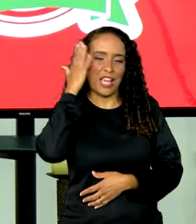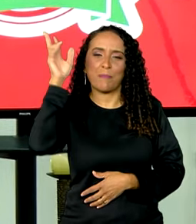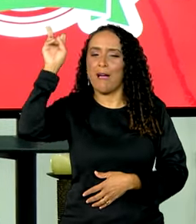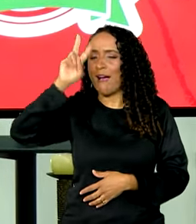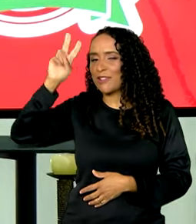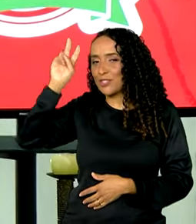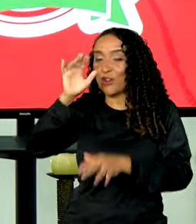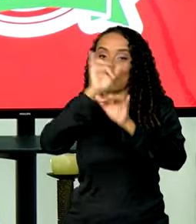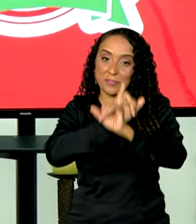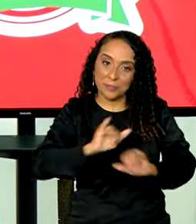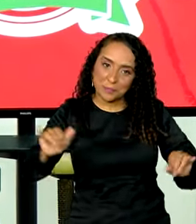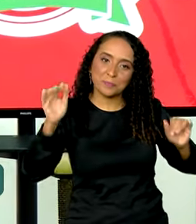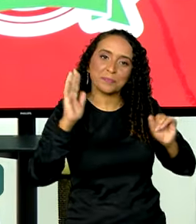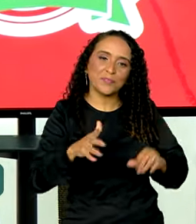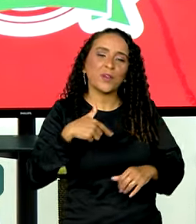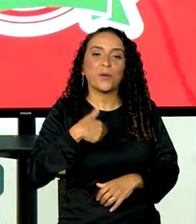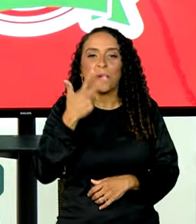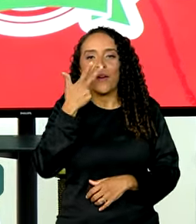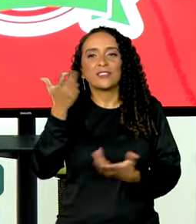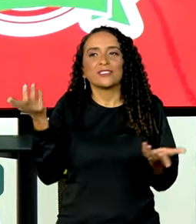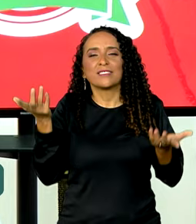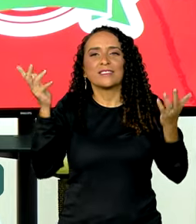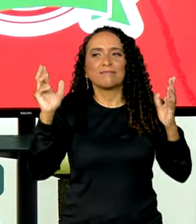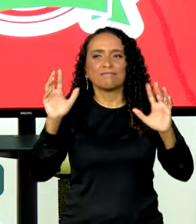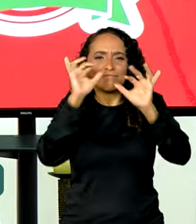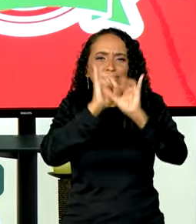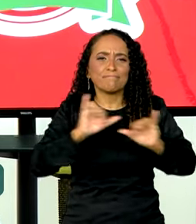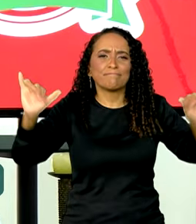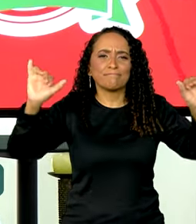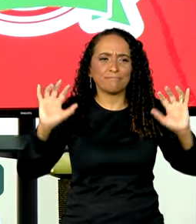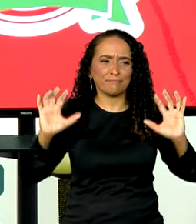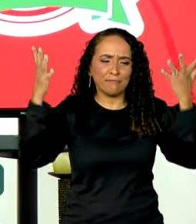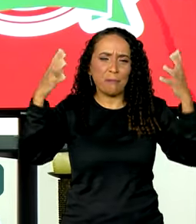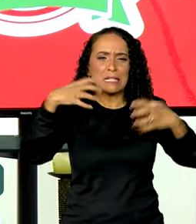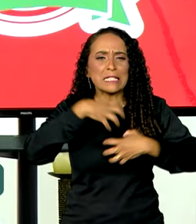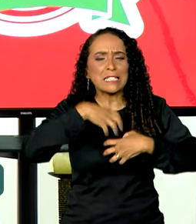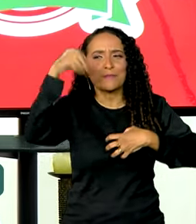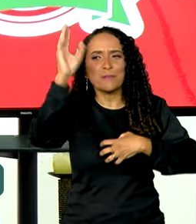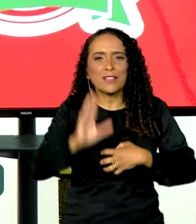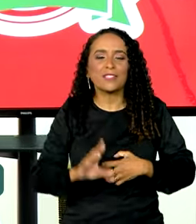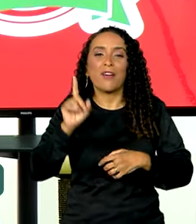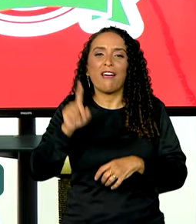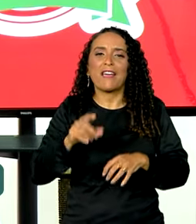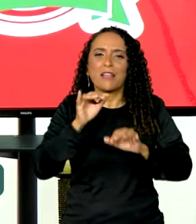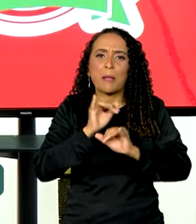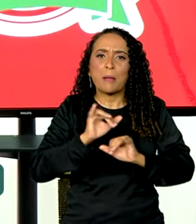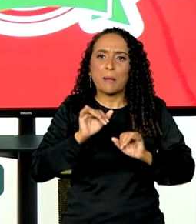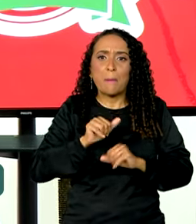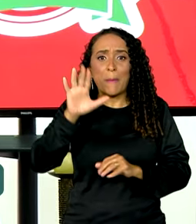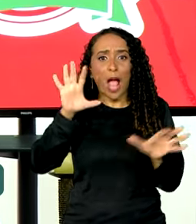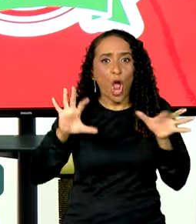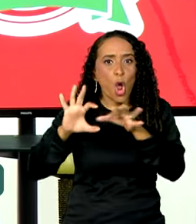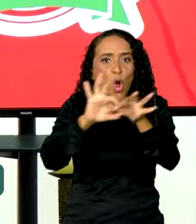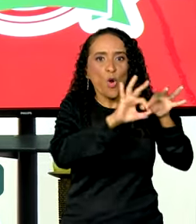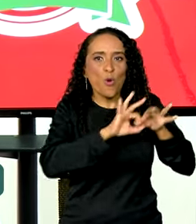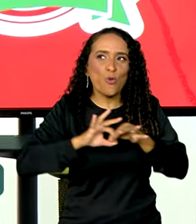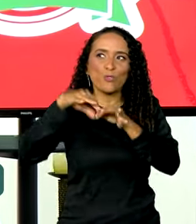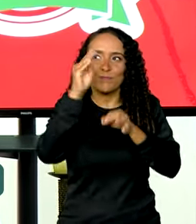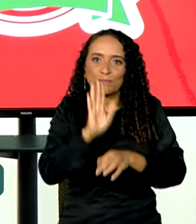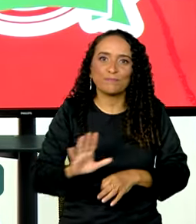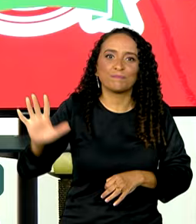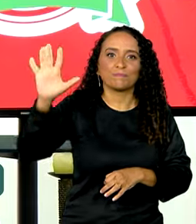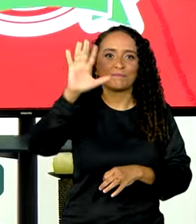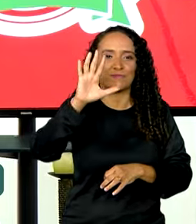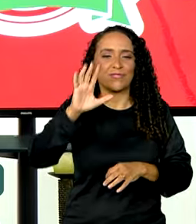história dessa campanha. Eu acho que é a campanha que mais sensibiliza o Brasil, é a campanha que mais une o país, é uma